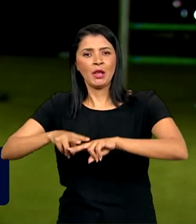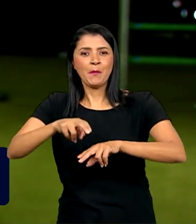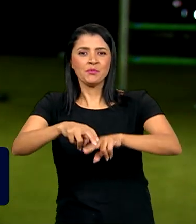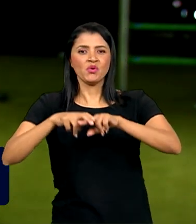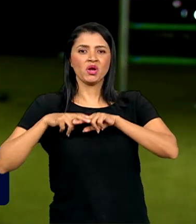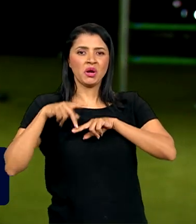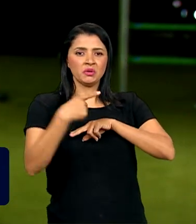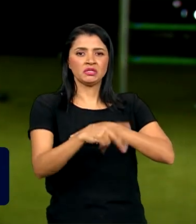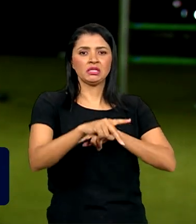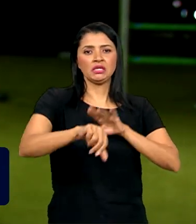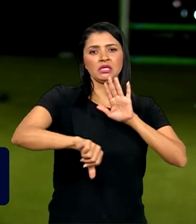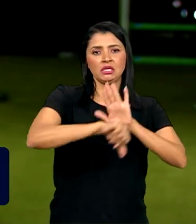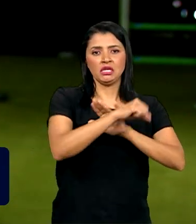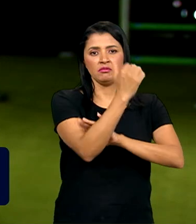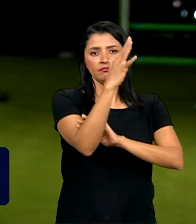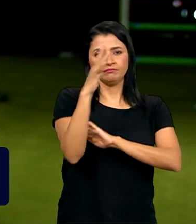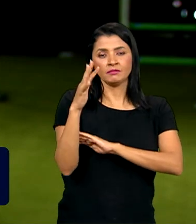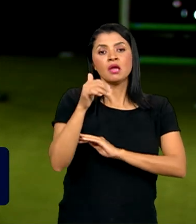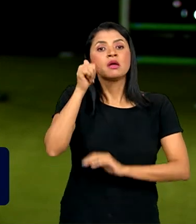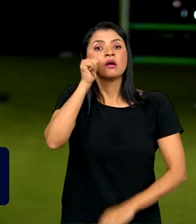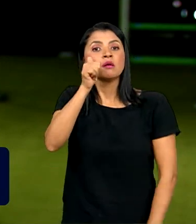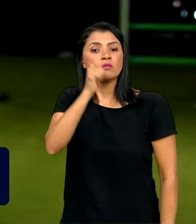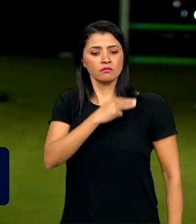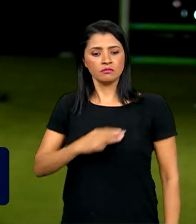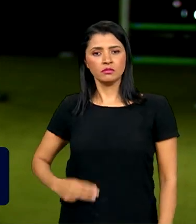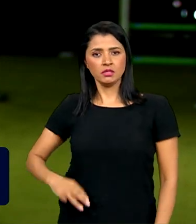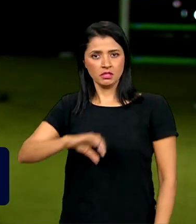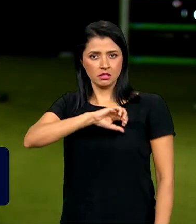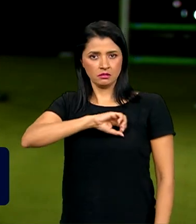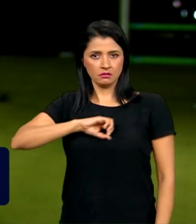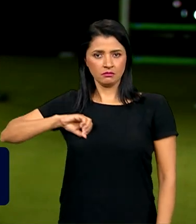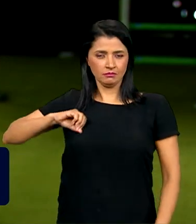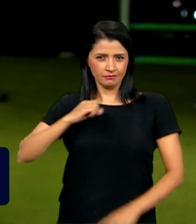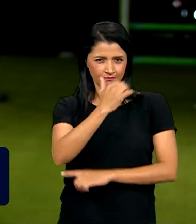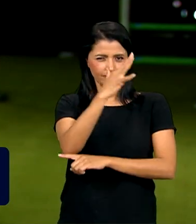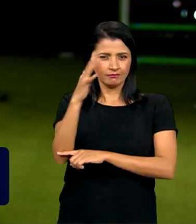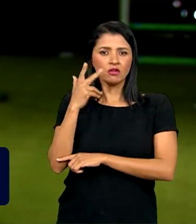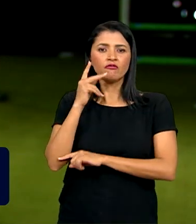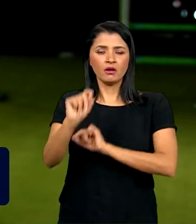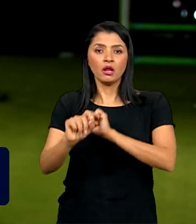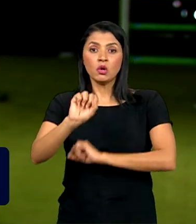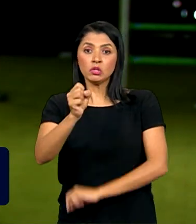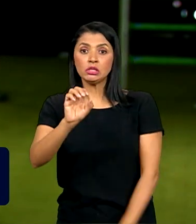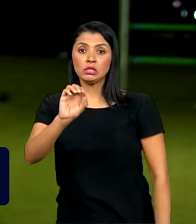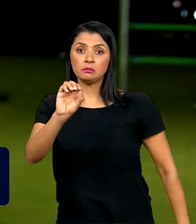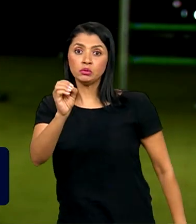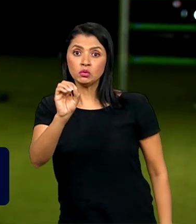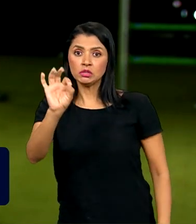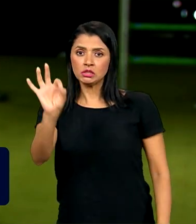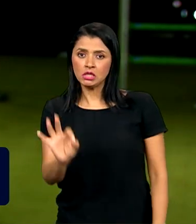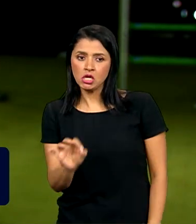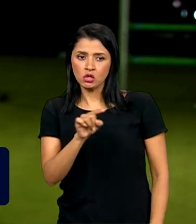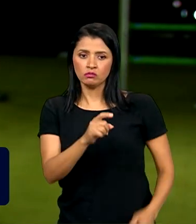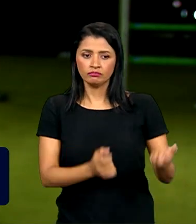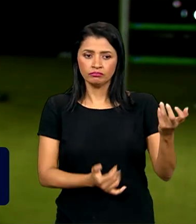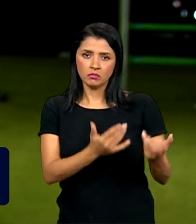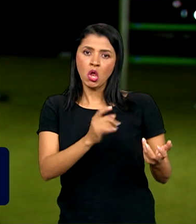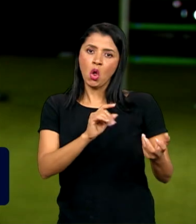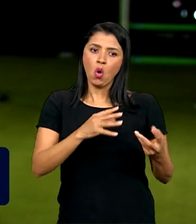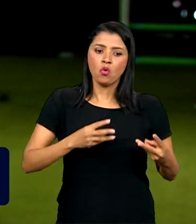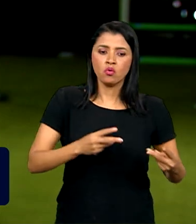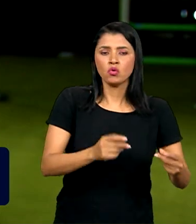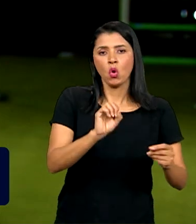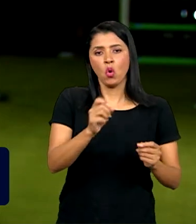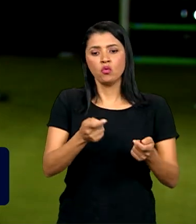crimes ambientais. A ministra do Meio Ambiente, Marina Silva, disse que 80% das queimadas ou foram extintas ou foram